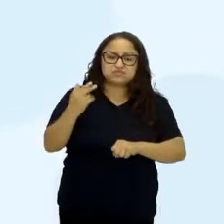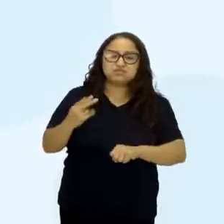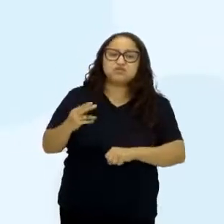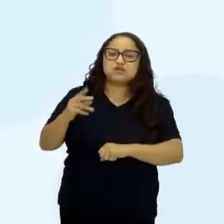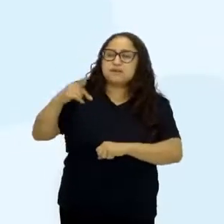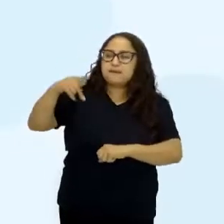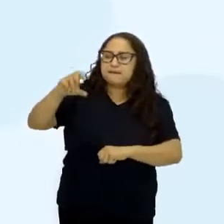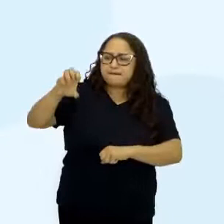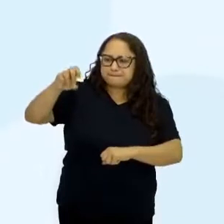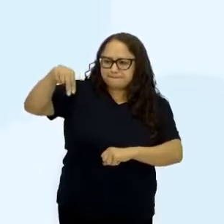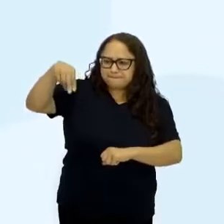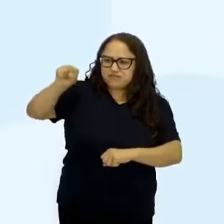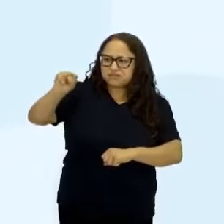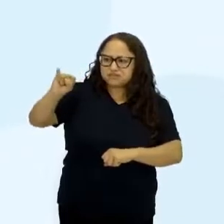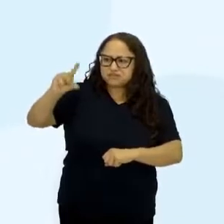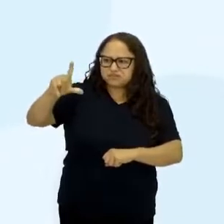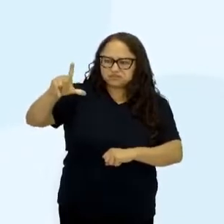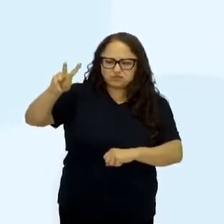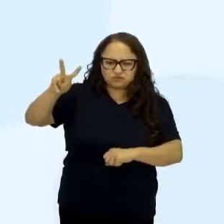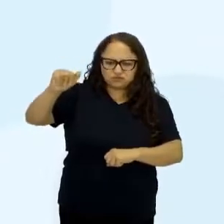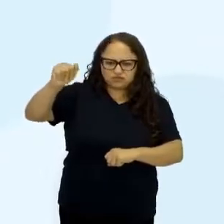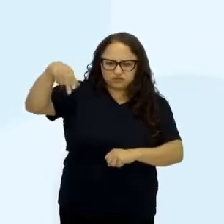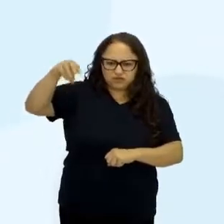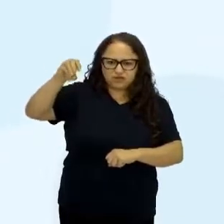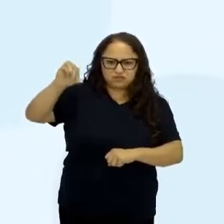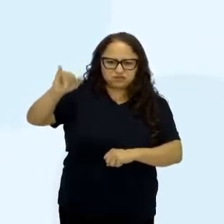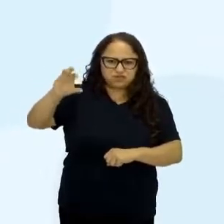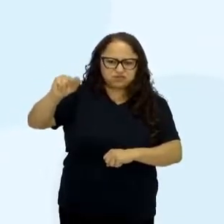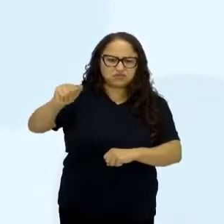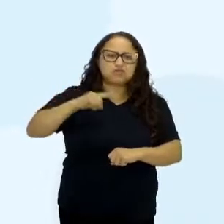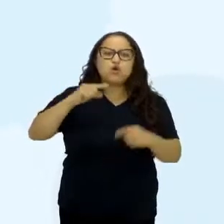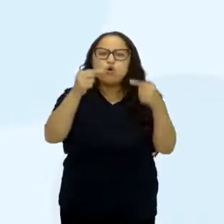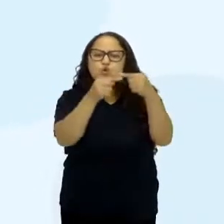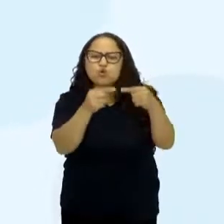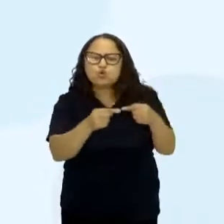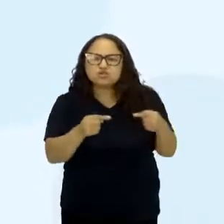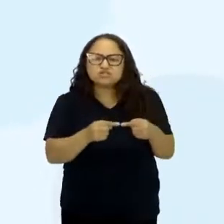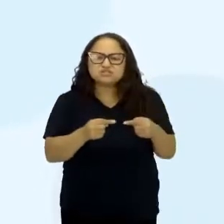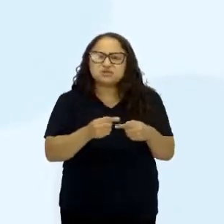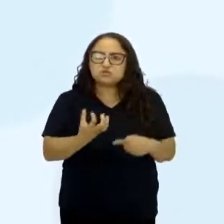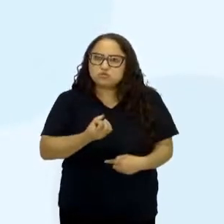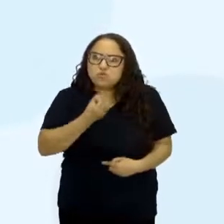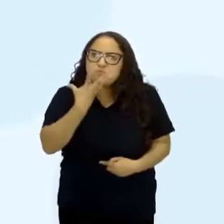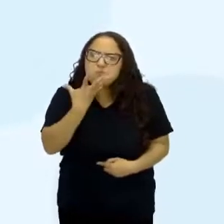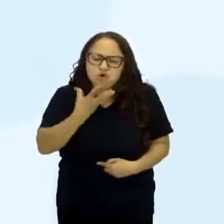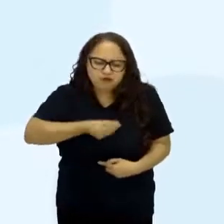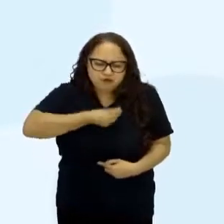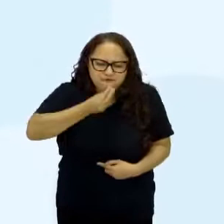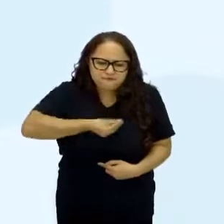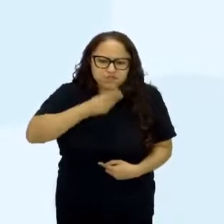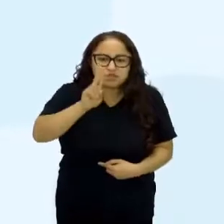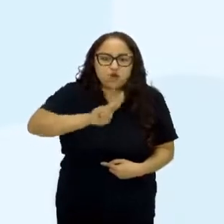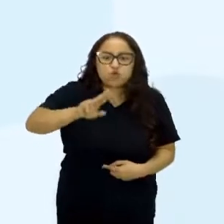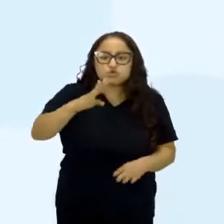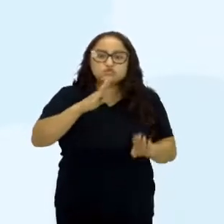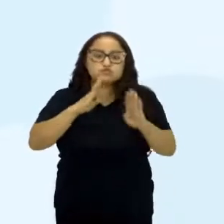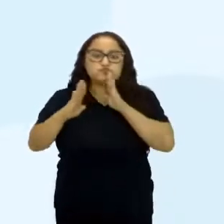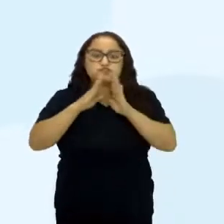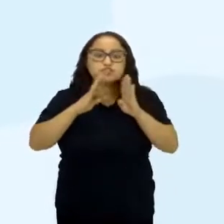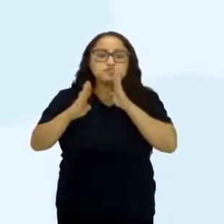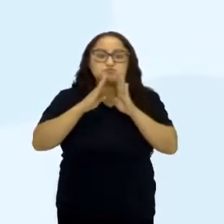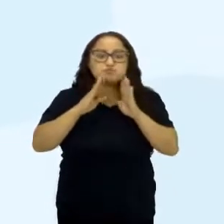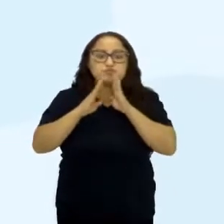comprovou, pela primeira vez, uma conexão da redução de bem-estar com o uso do Facebook, Snapchat